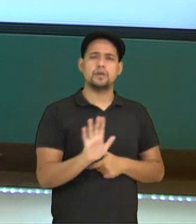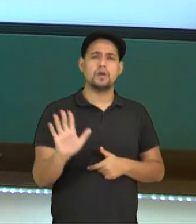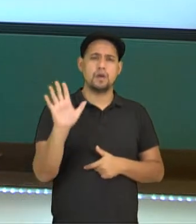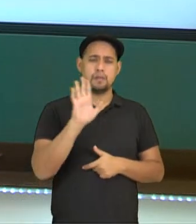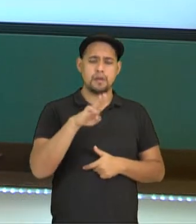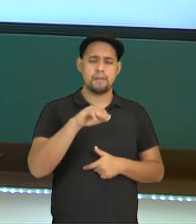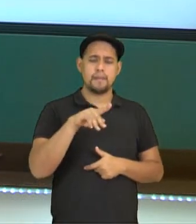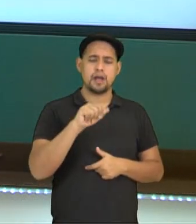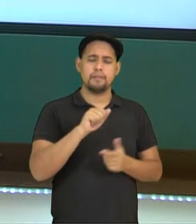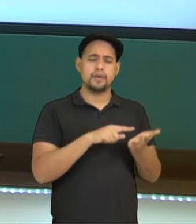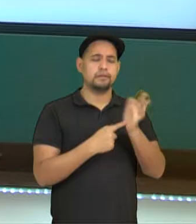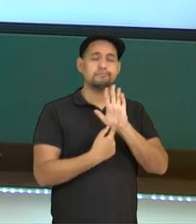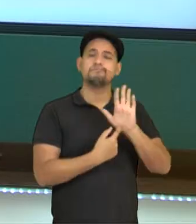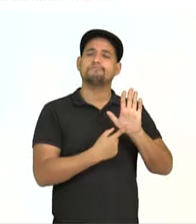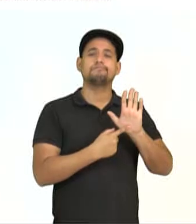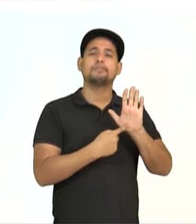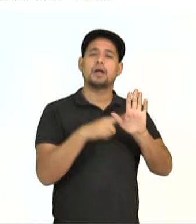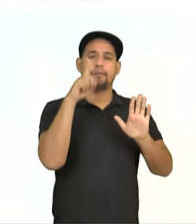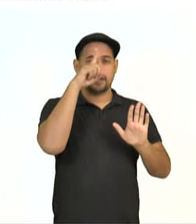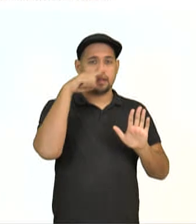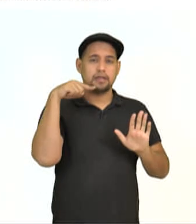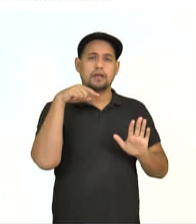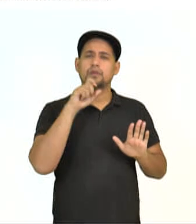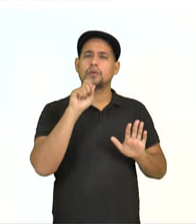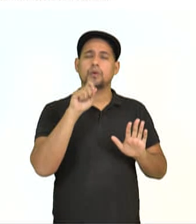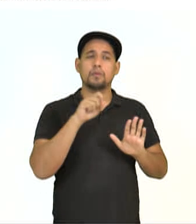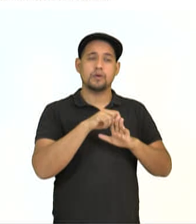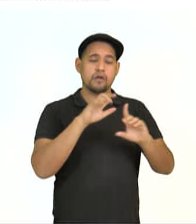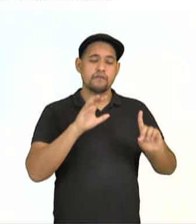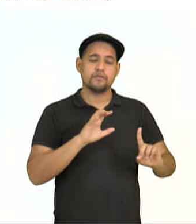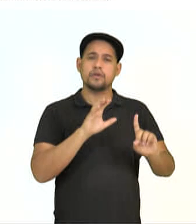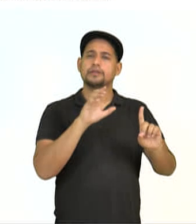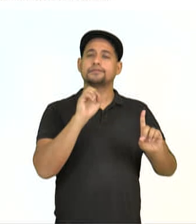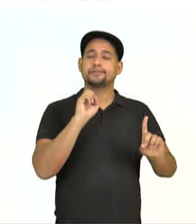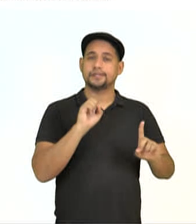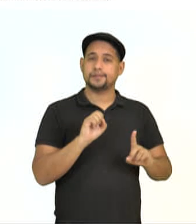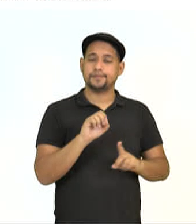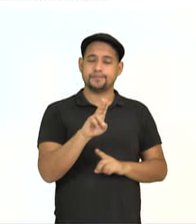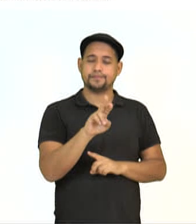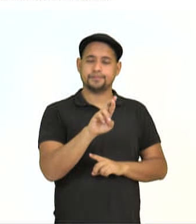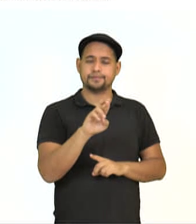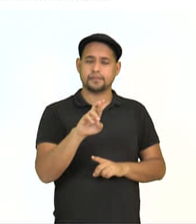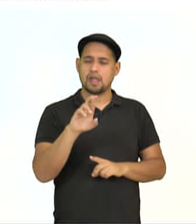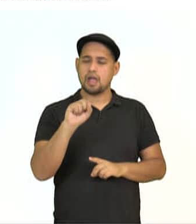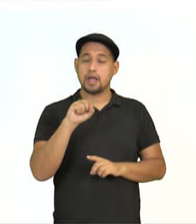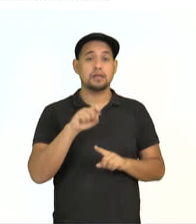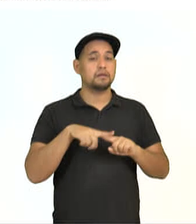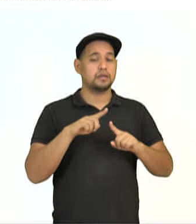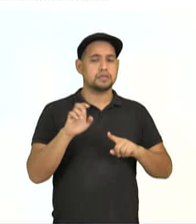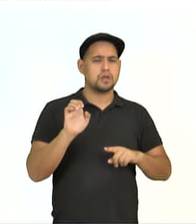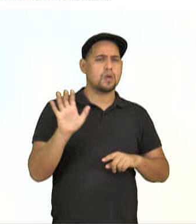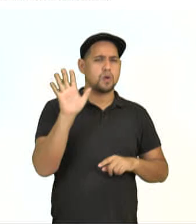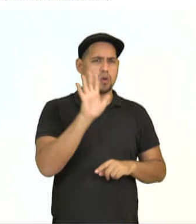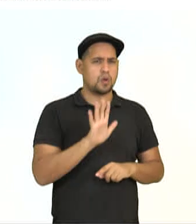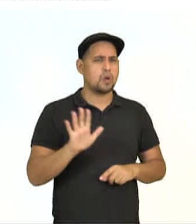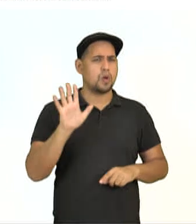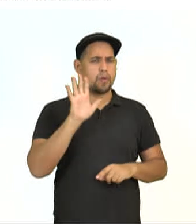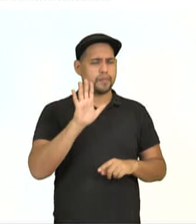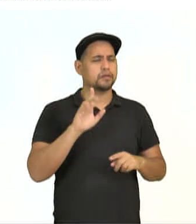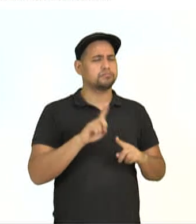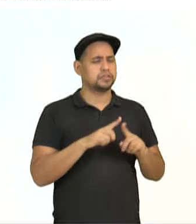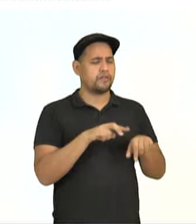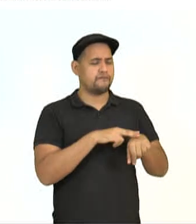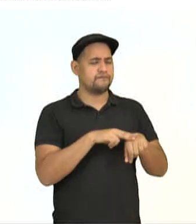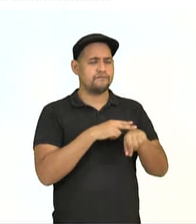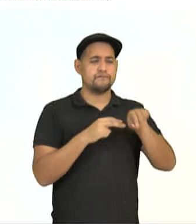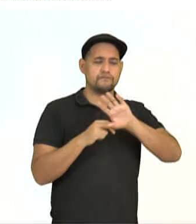no mapa destacado em amarelo, ficaria sob influência da União Soviética, enquanto a Europa Ocidental, destacada no mapa em